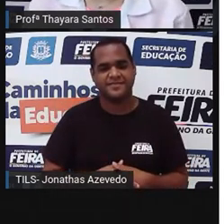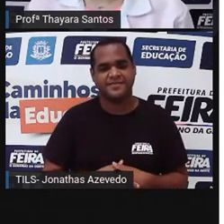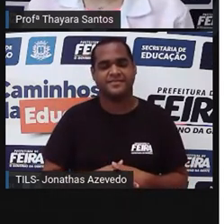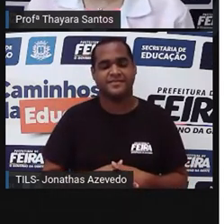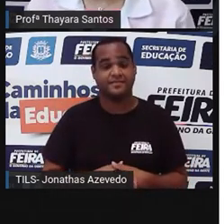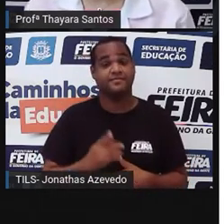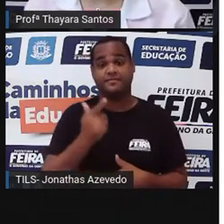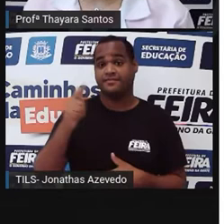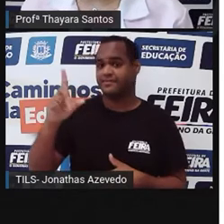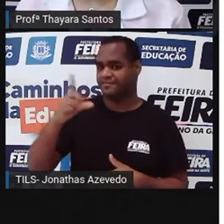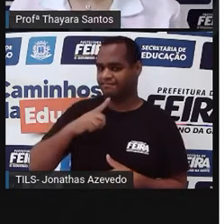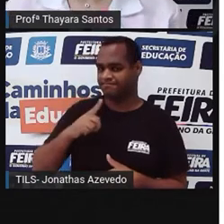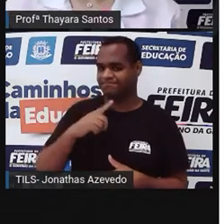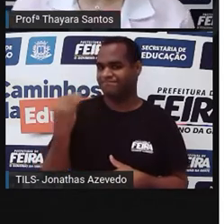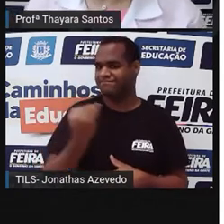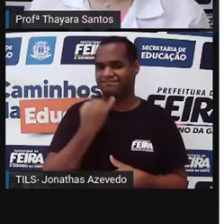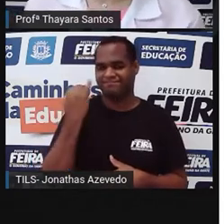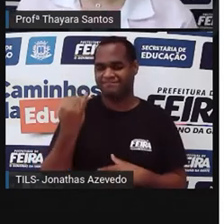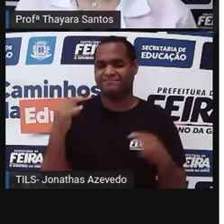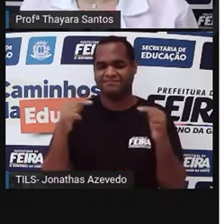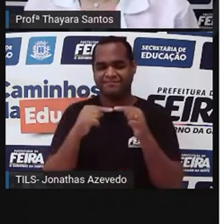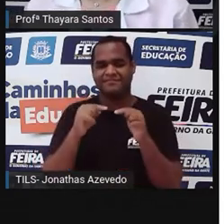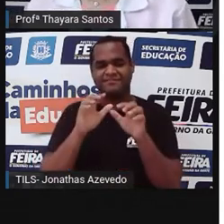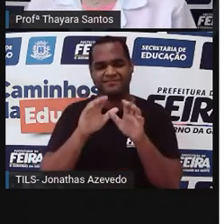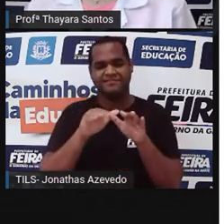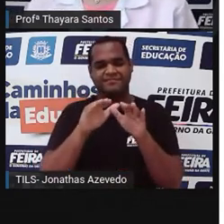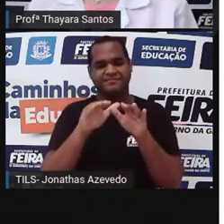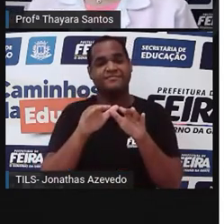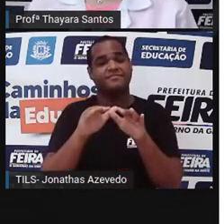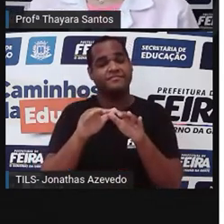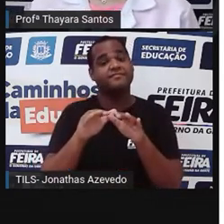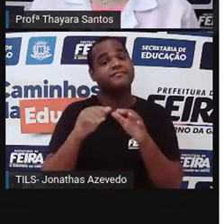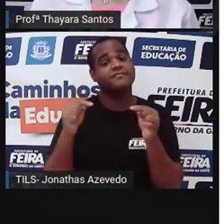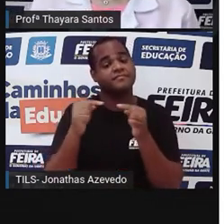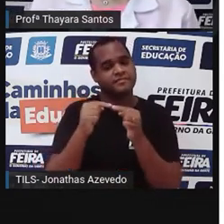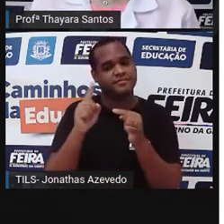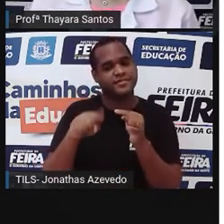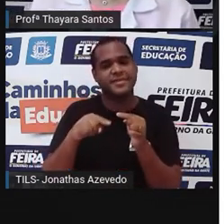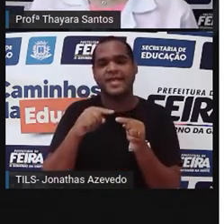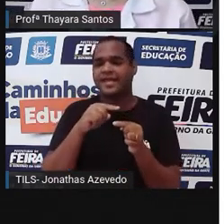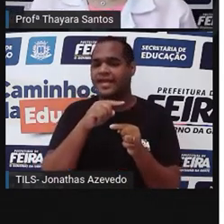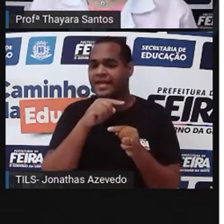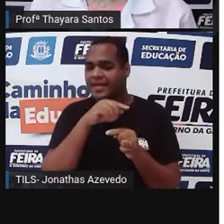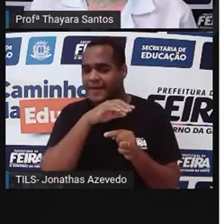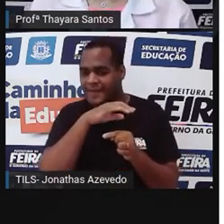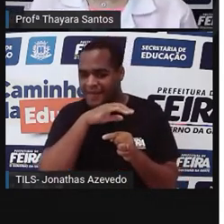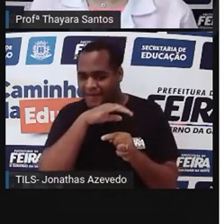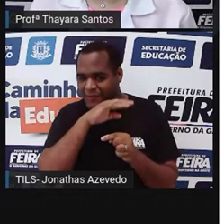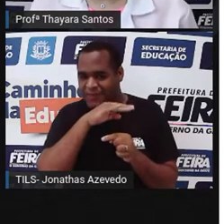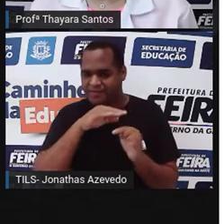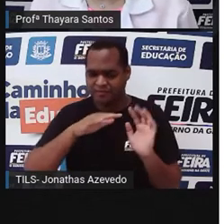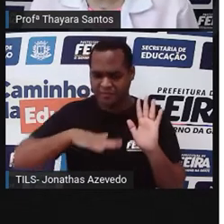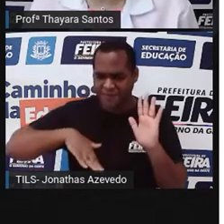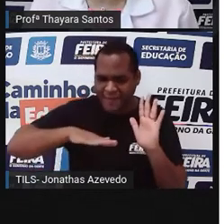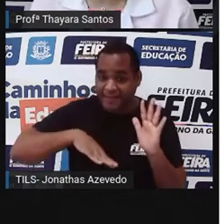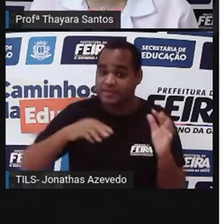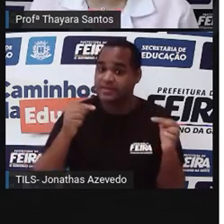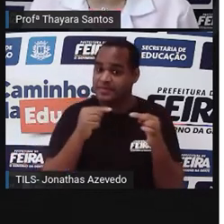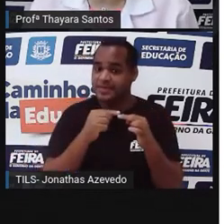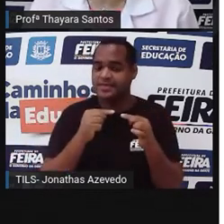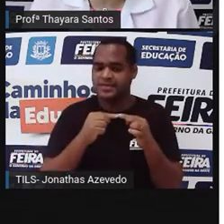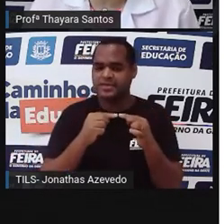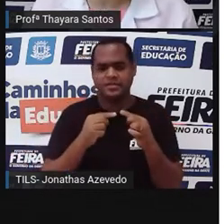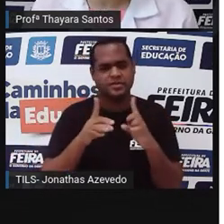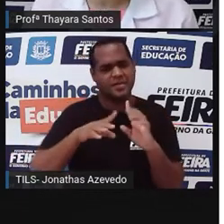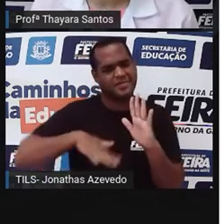Tem algumas coisas interessantes sobre as aves. As aves que são marinhas, vocês podem estar achando estranho. Como assim para